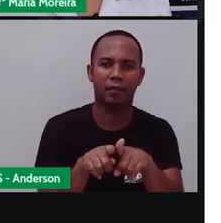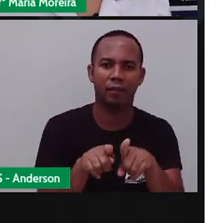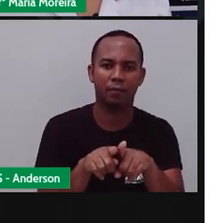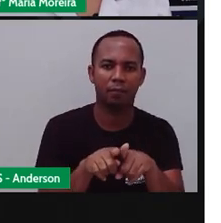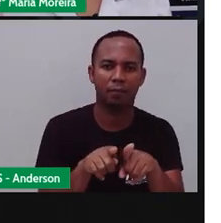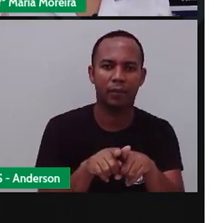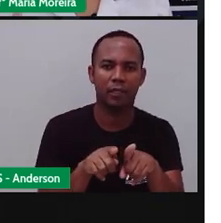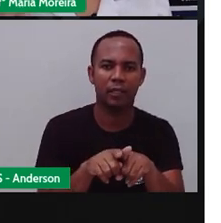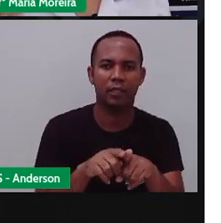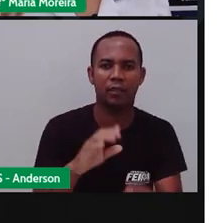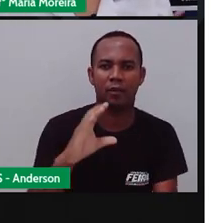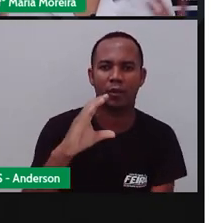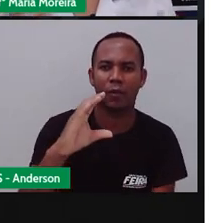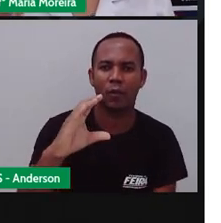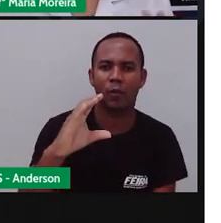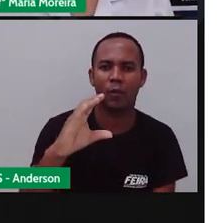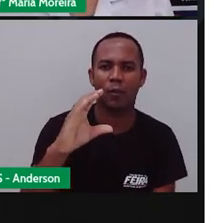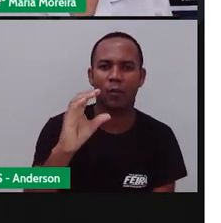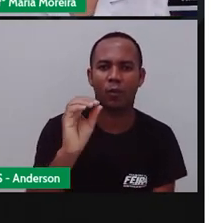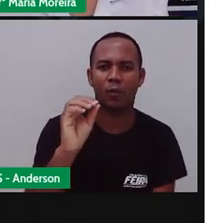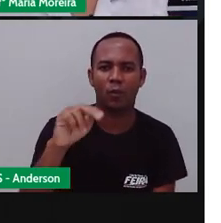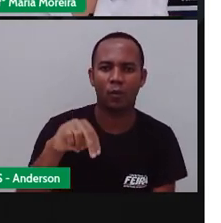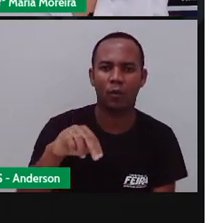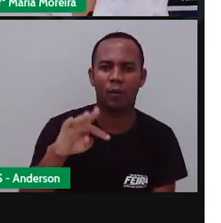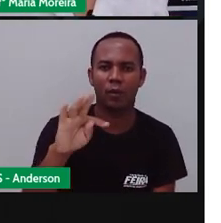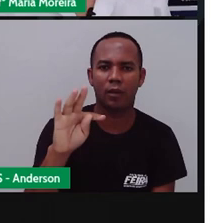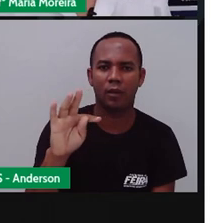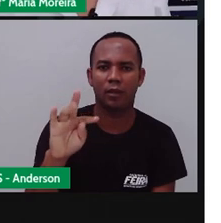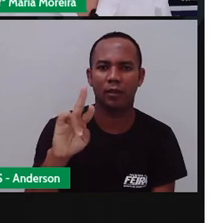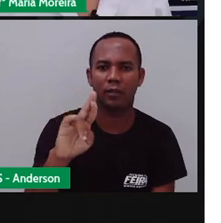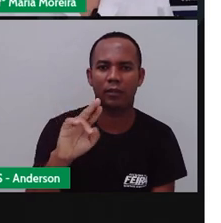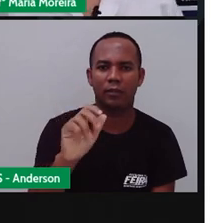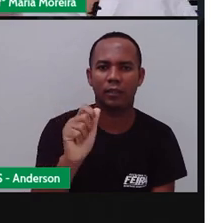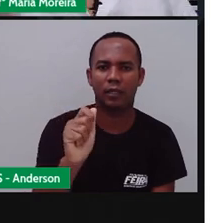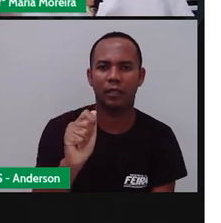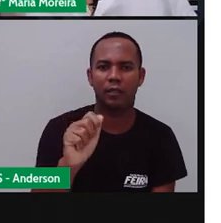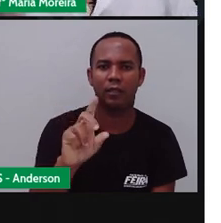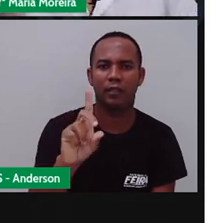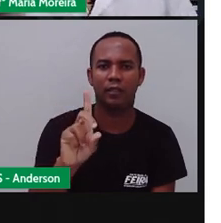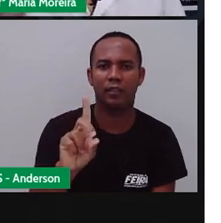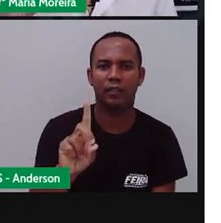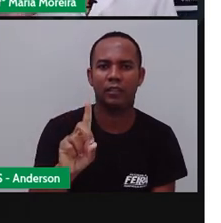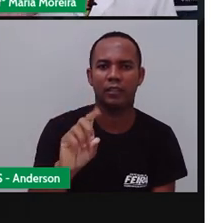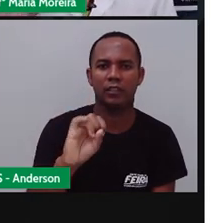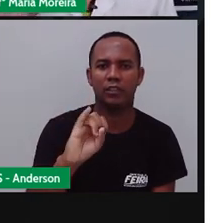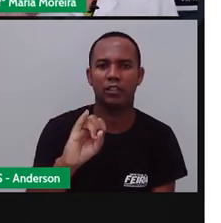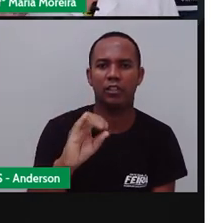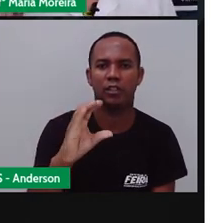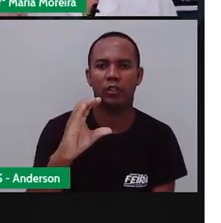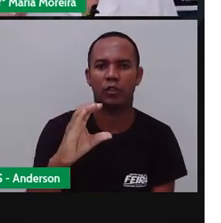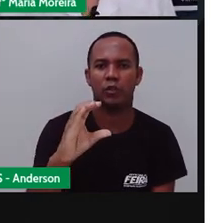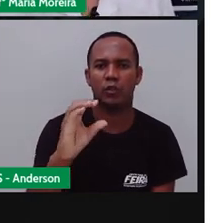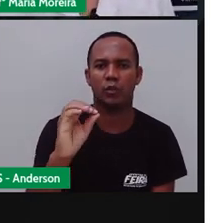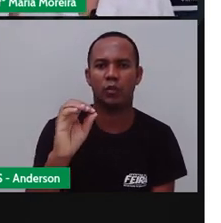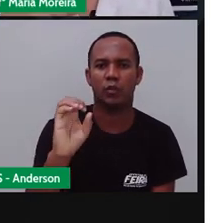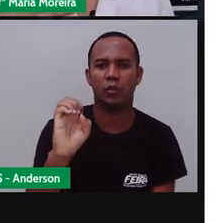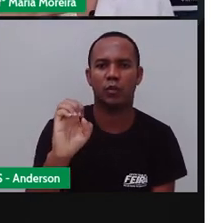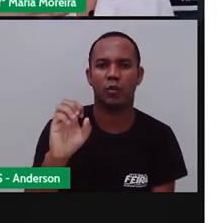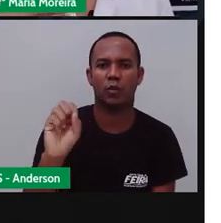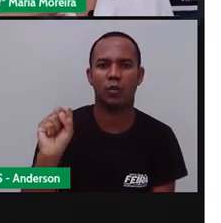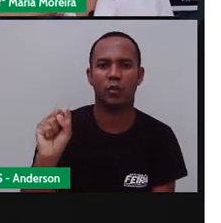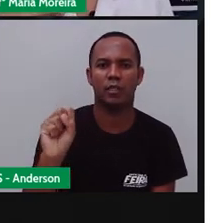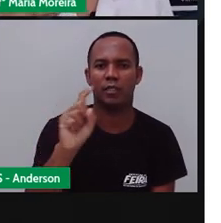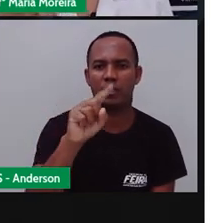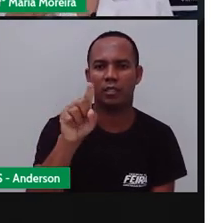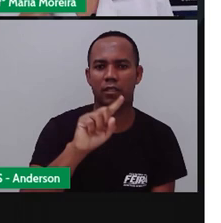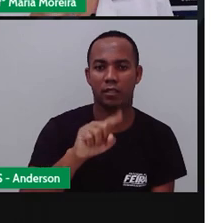Eu falei com você, olha, o que você gosta, não necessariamente o que eu gosto e tal. Pronto. contradição por quê? Aquilo que